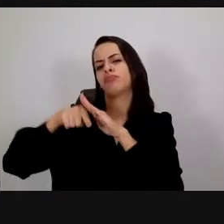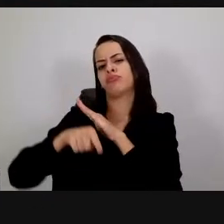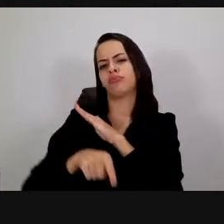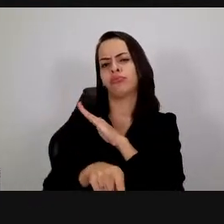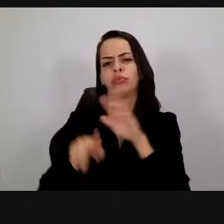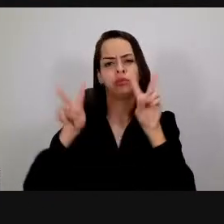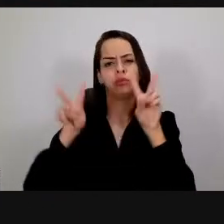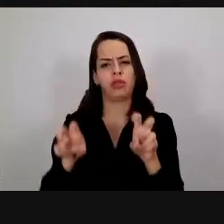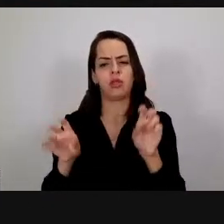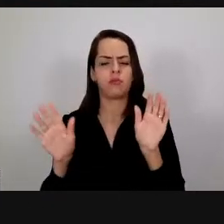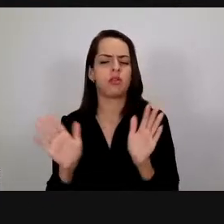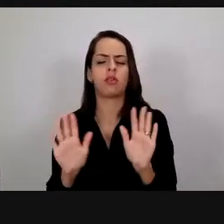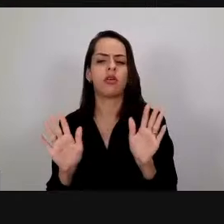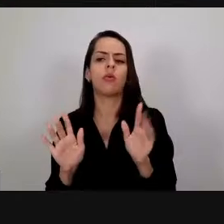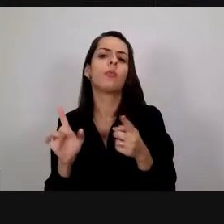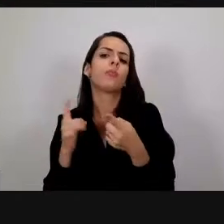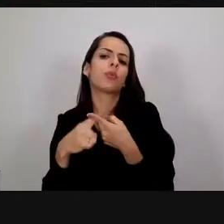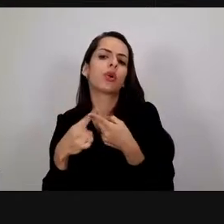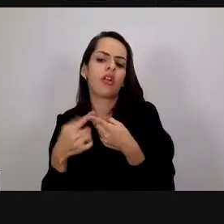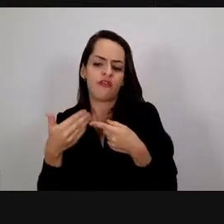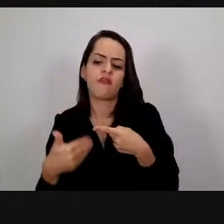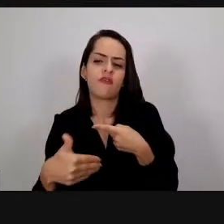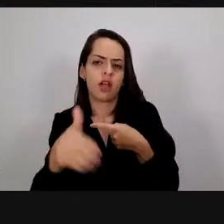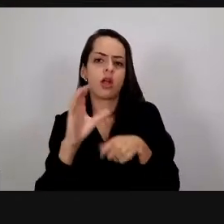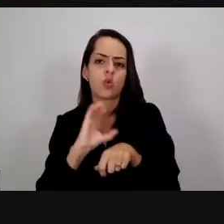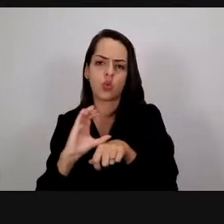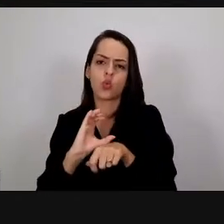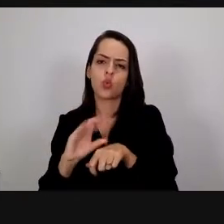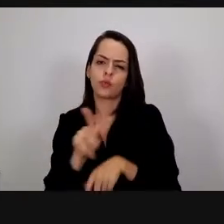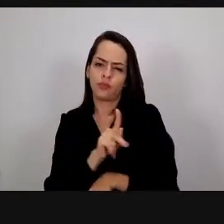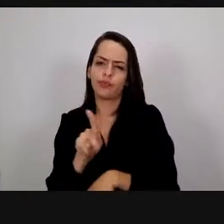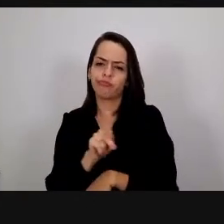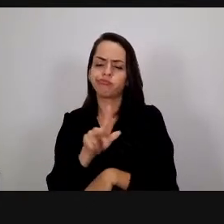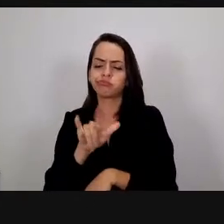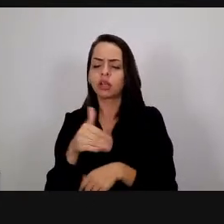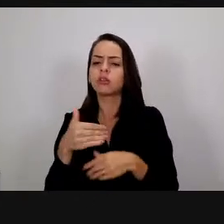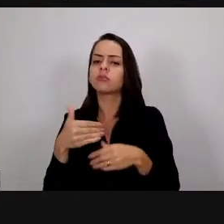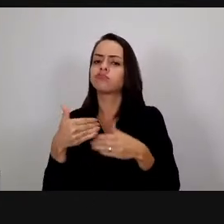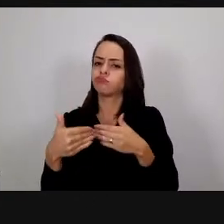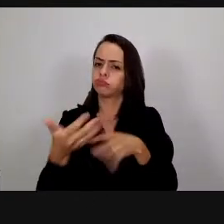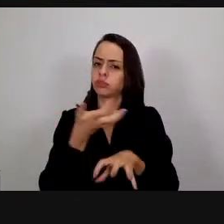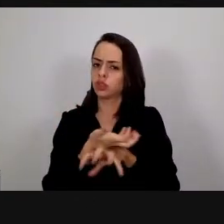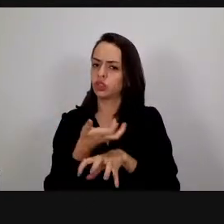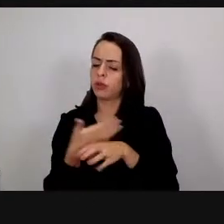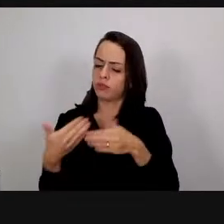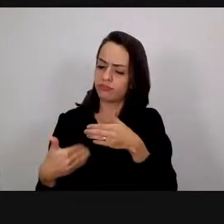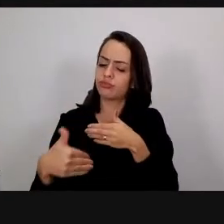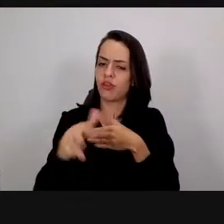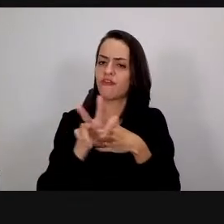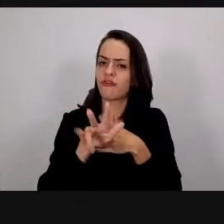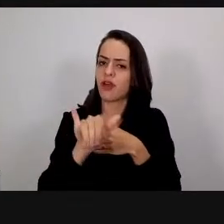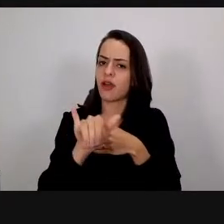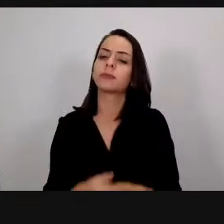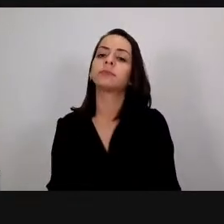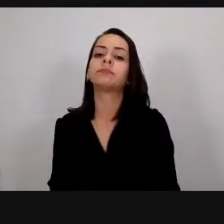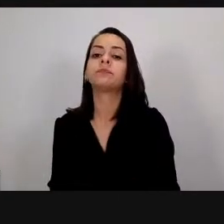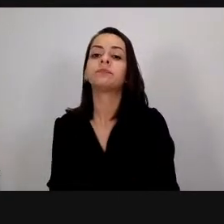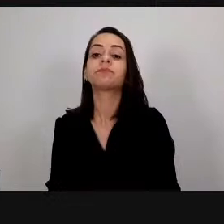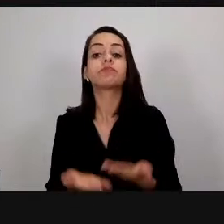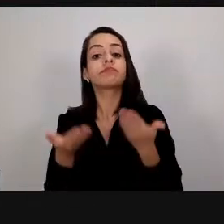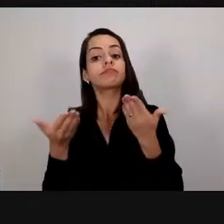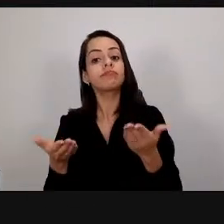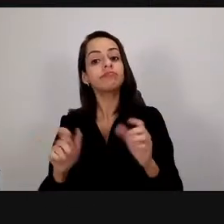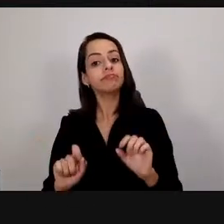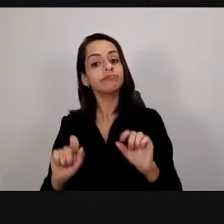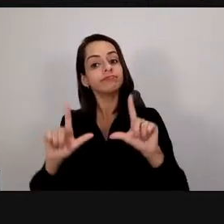pelos pelos professores né que vão ministrar o curso com vocês Thiago quero agradecer